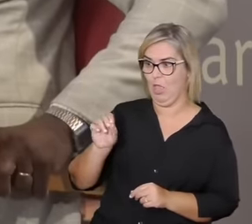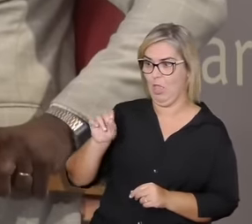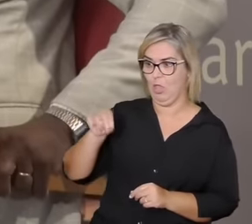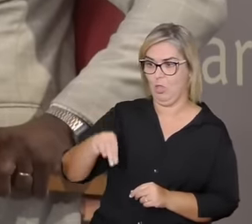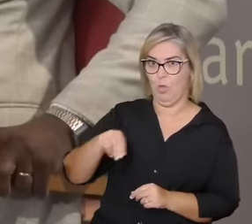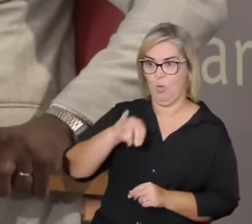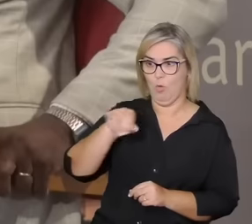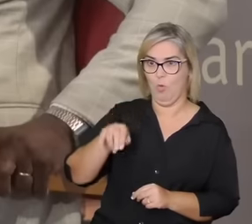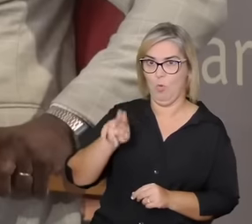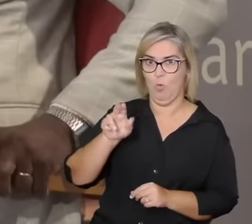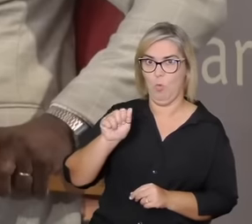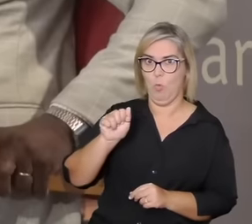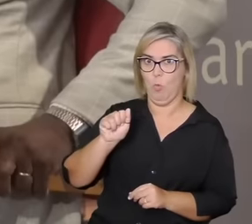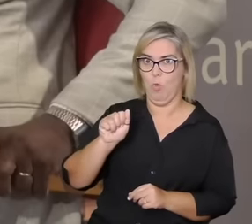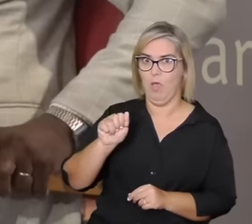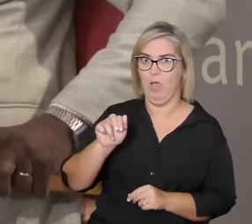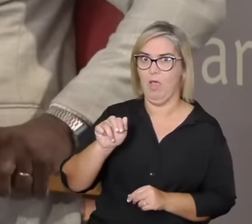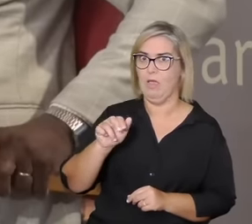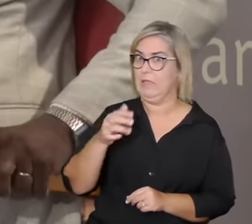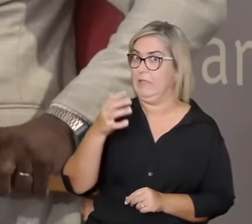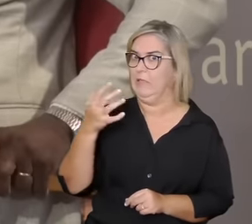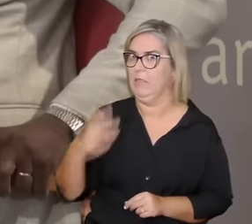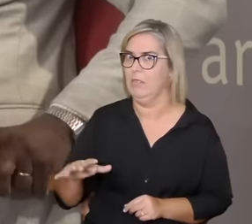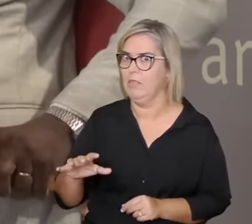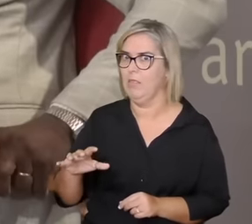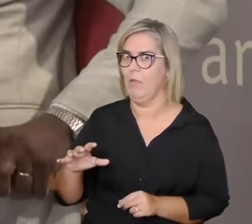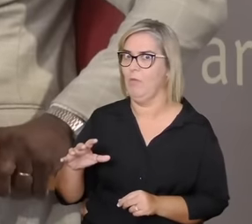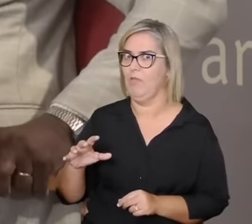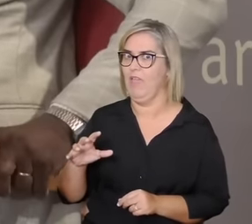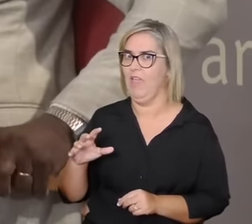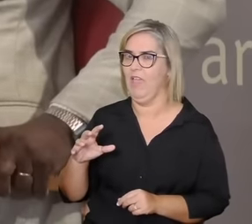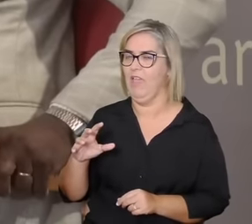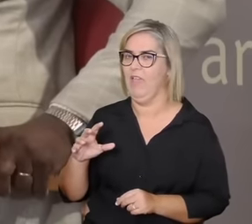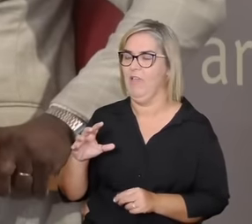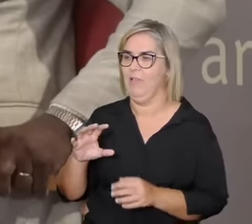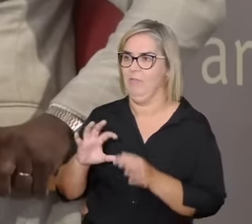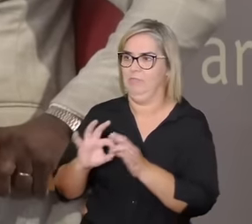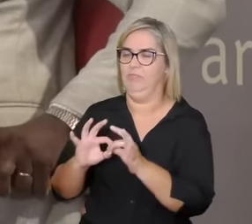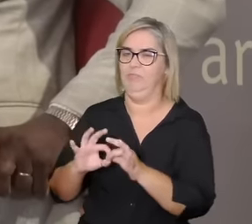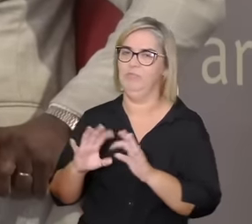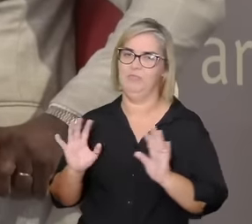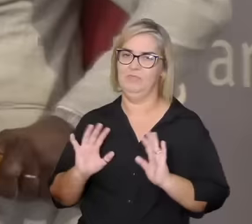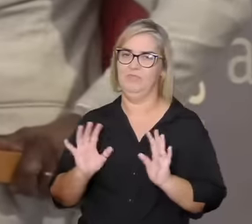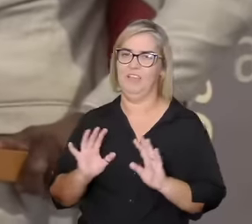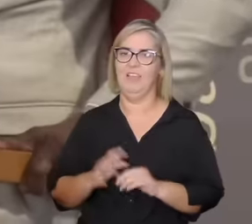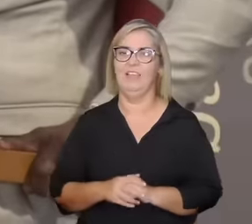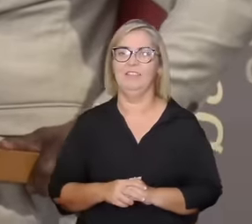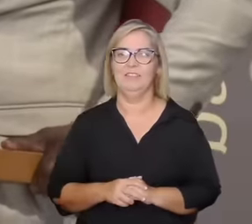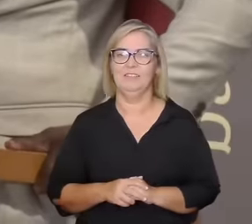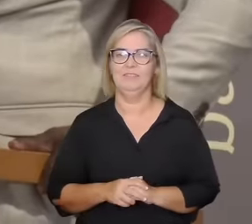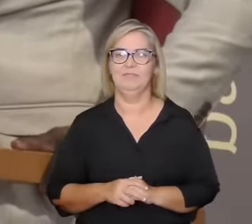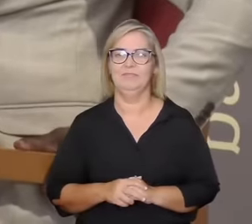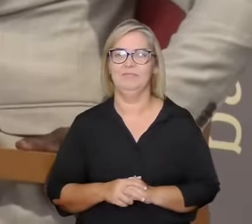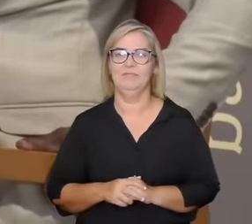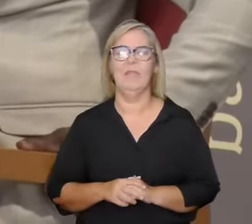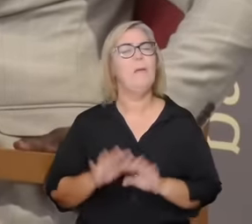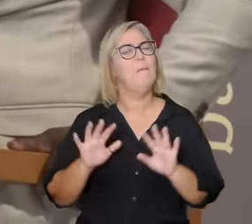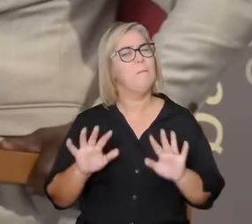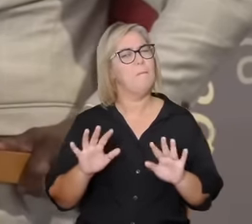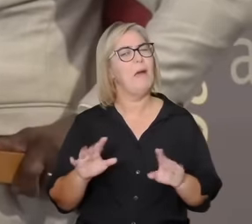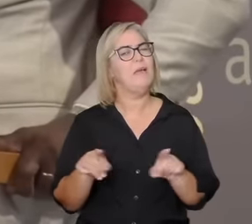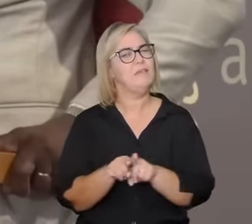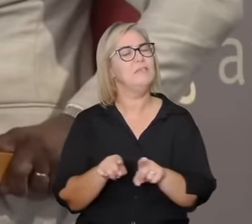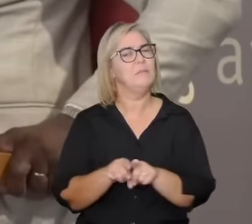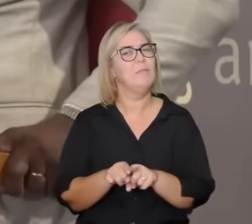não quer dizer que qualquer relação precise se tornar um vínculo mas tem algo da ordem da fuga em todos